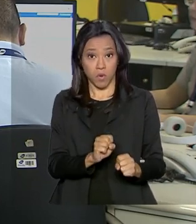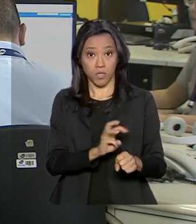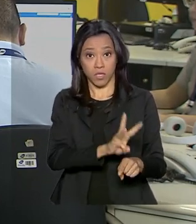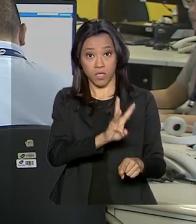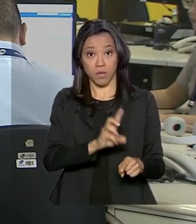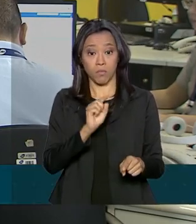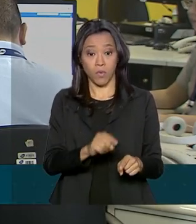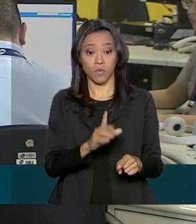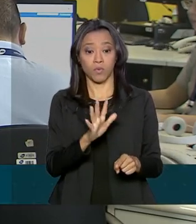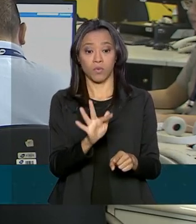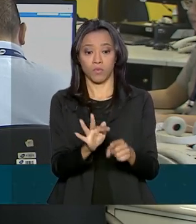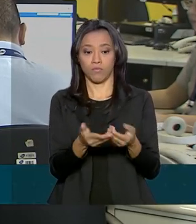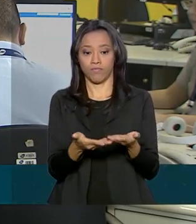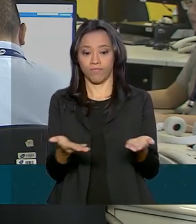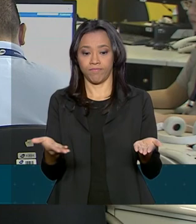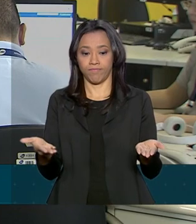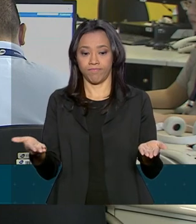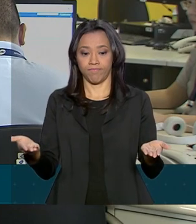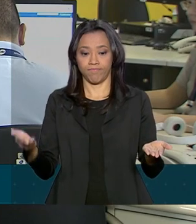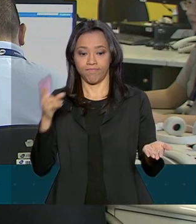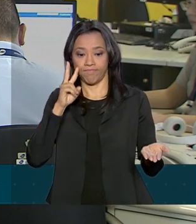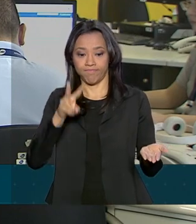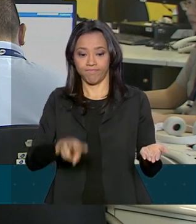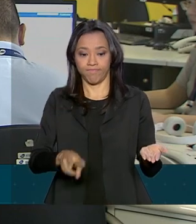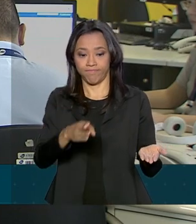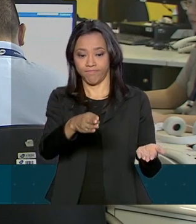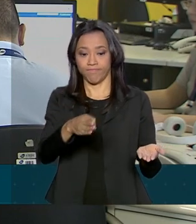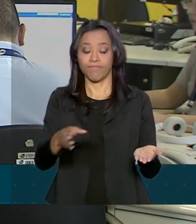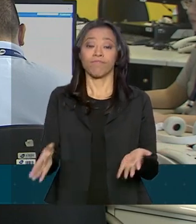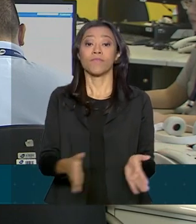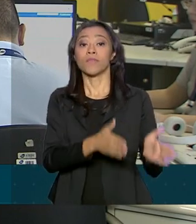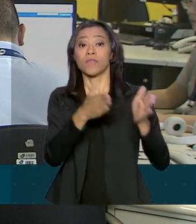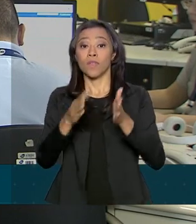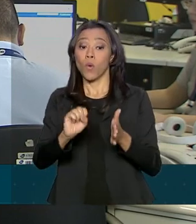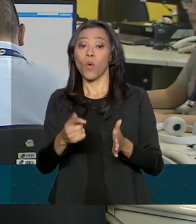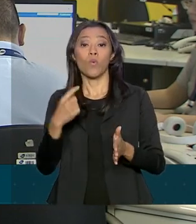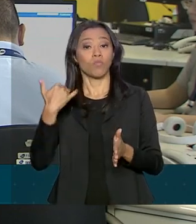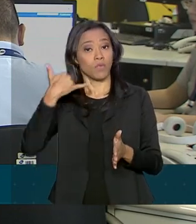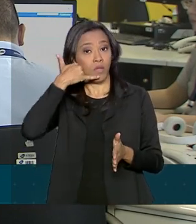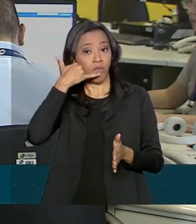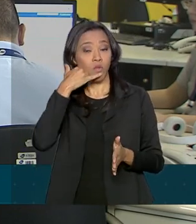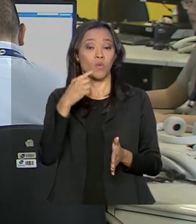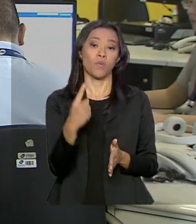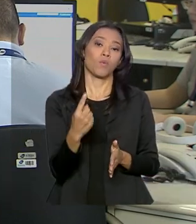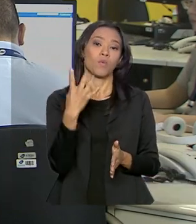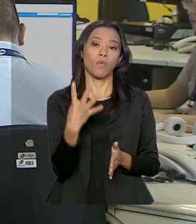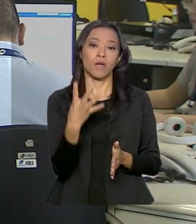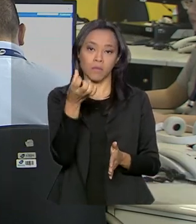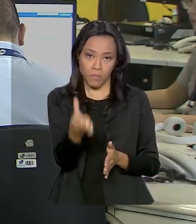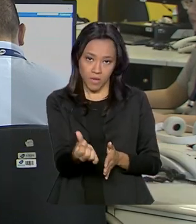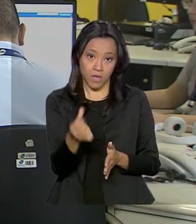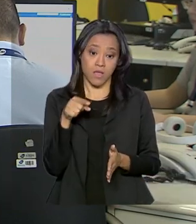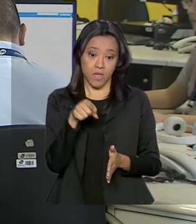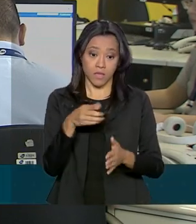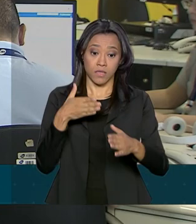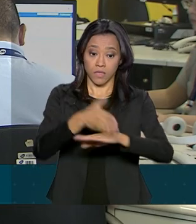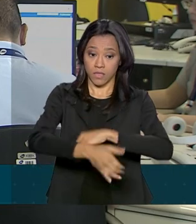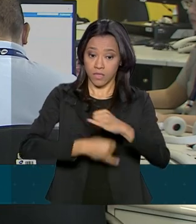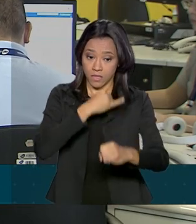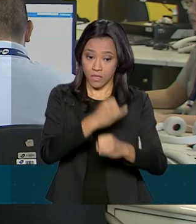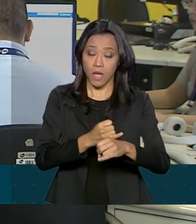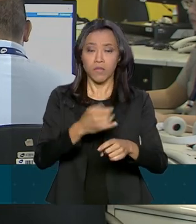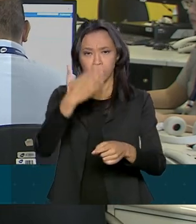.fazenda.gov.br e pelo Receita Fone 146. No site, contribuinte pode acessar o